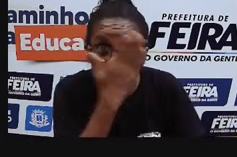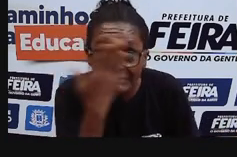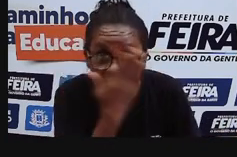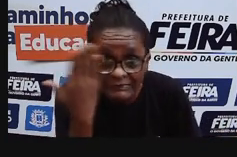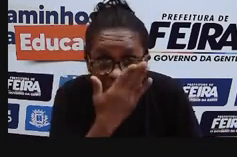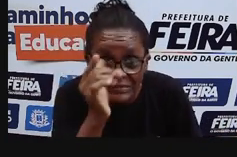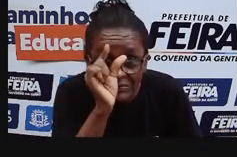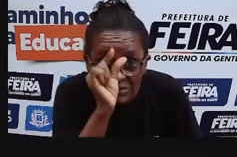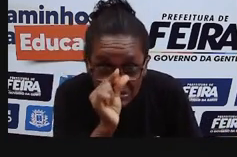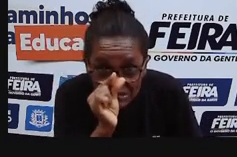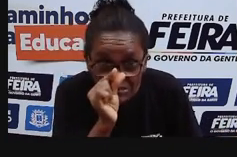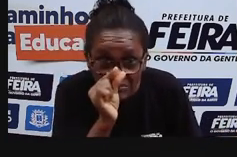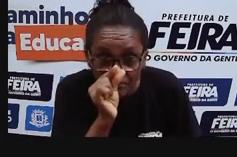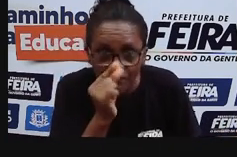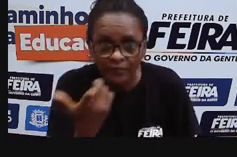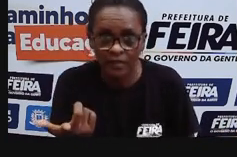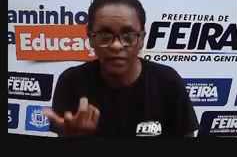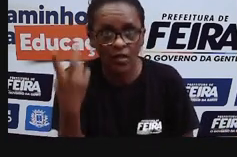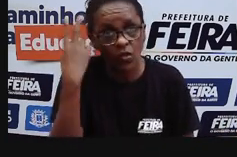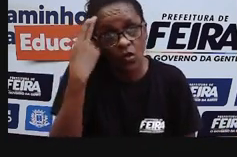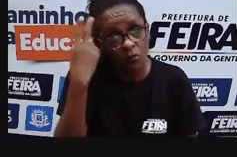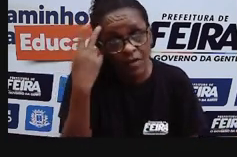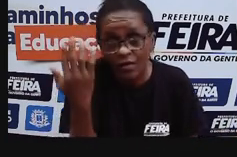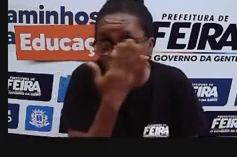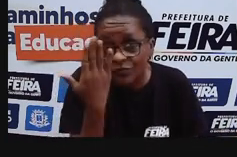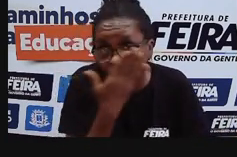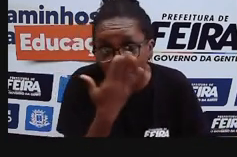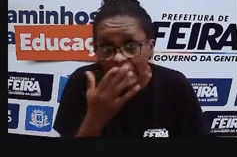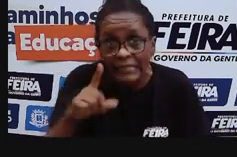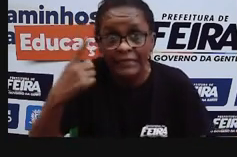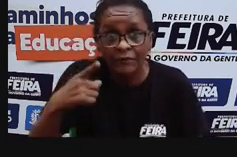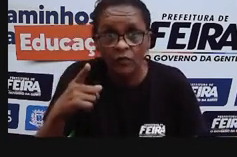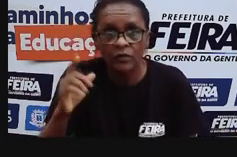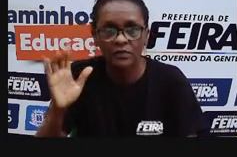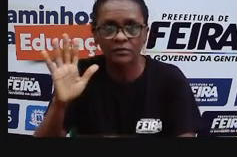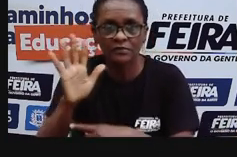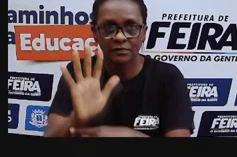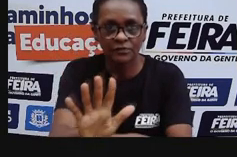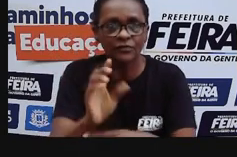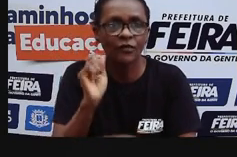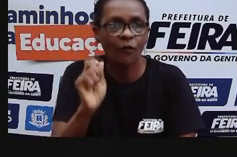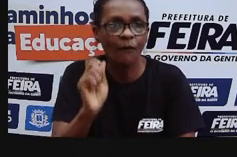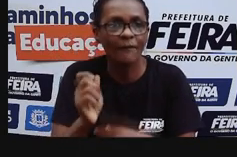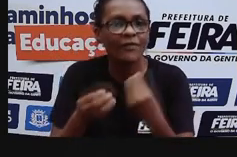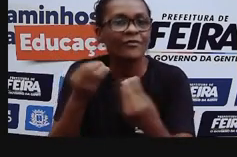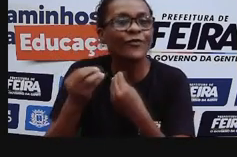Os pelos, né? A base dos pelos, vamos dizer assim, né? Dessa...